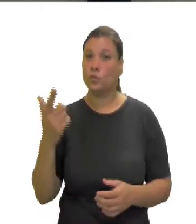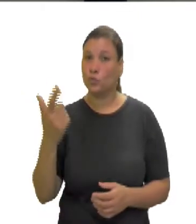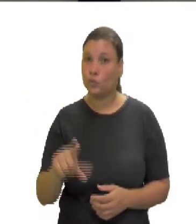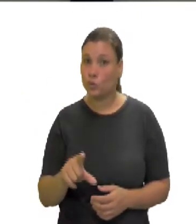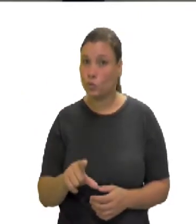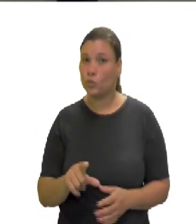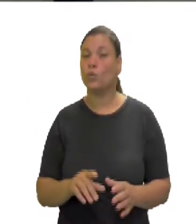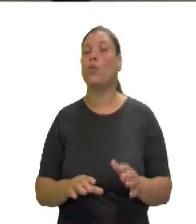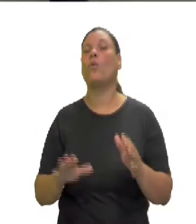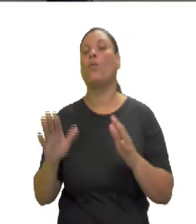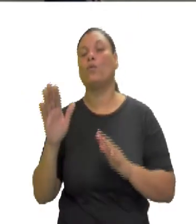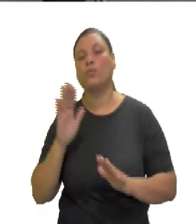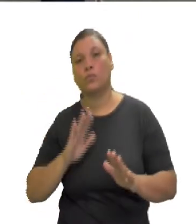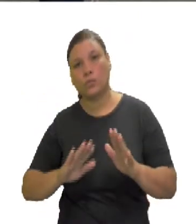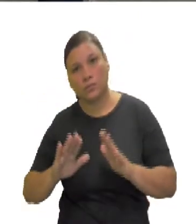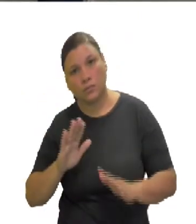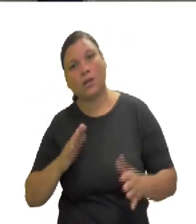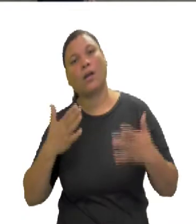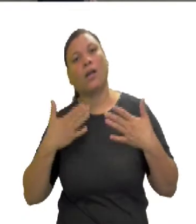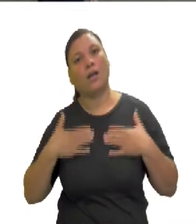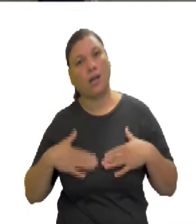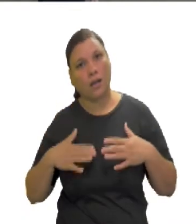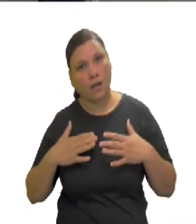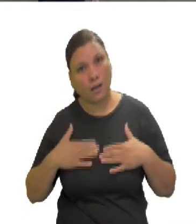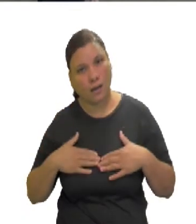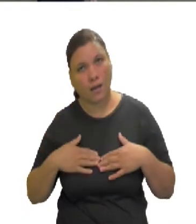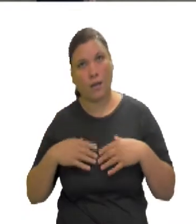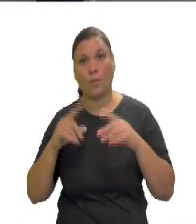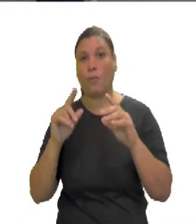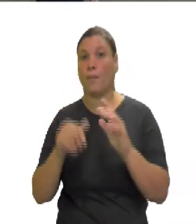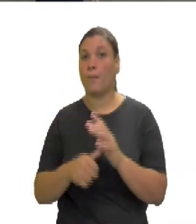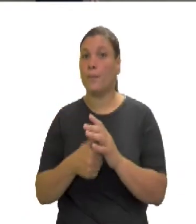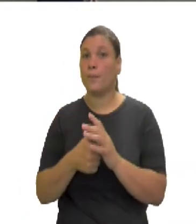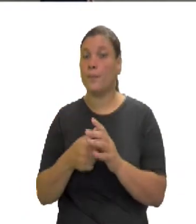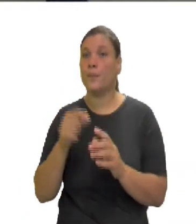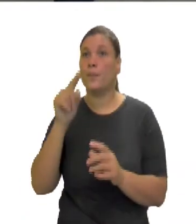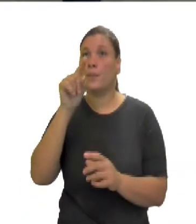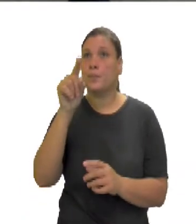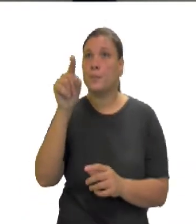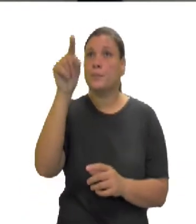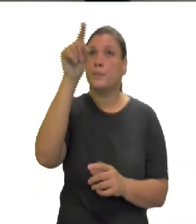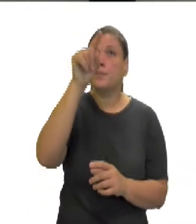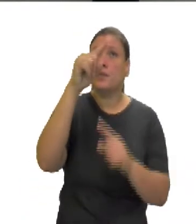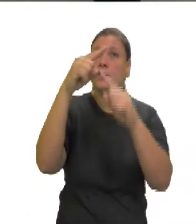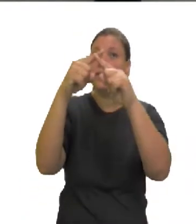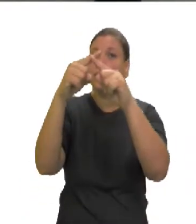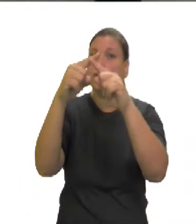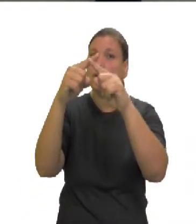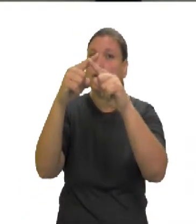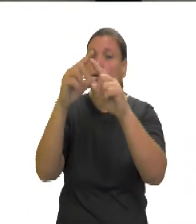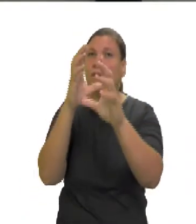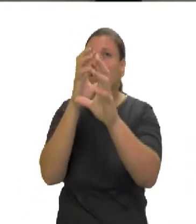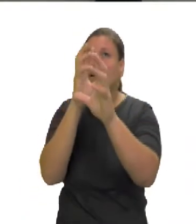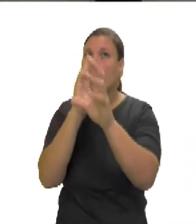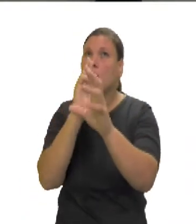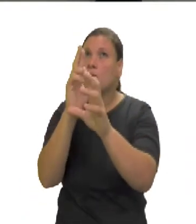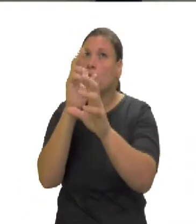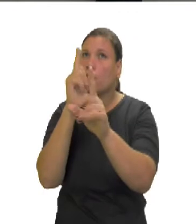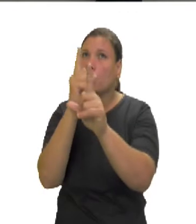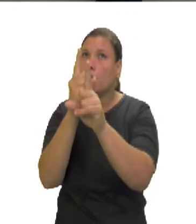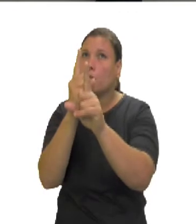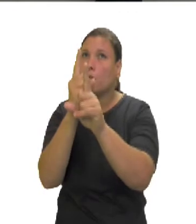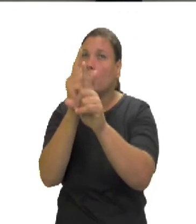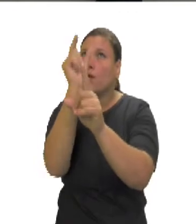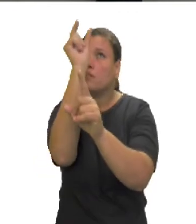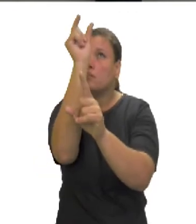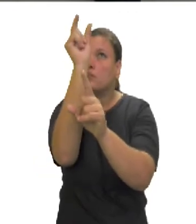quadrada de 2, eu vou ter como resposta A raiz quadrada de 2. O, né? A vezes raiz quadrada